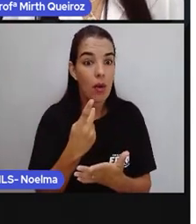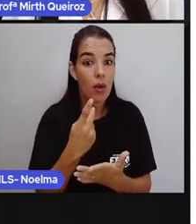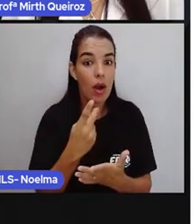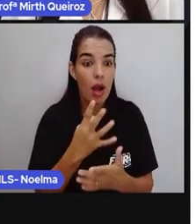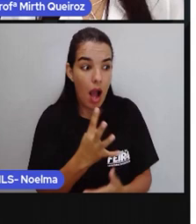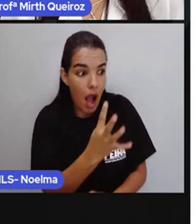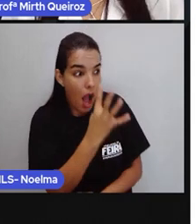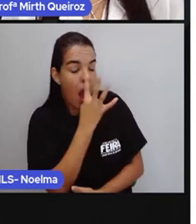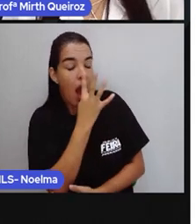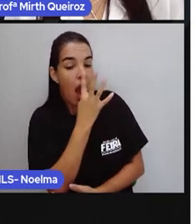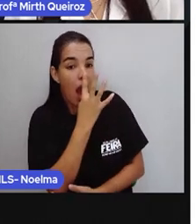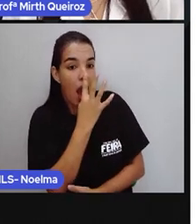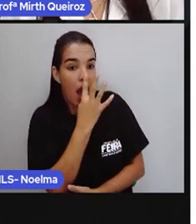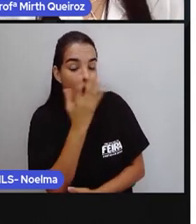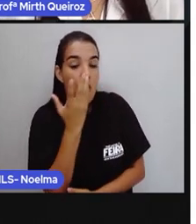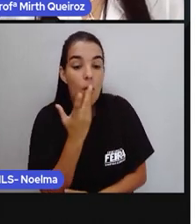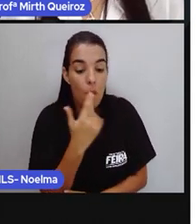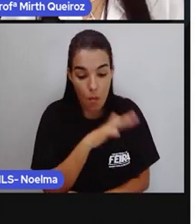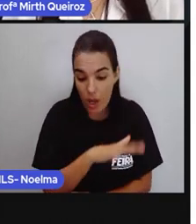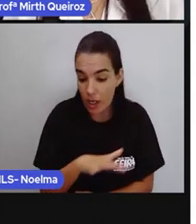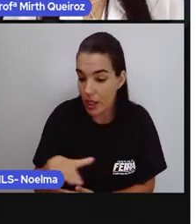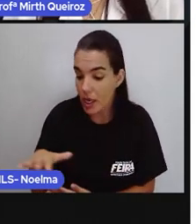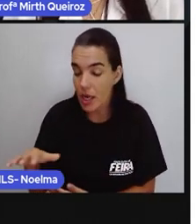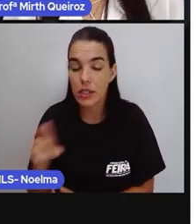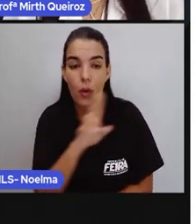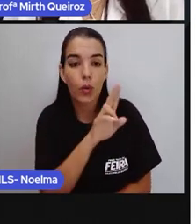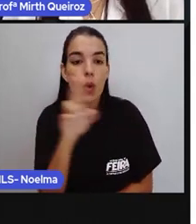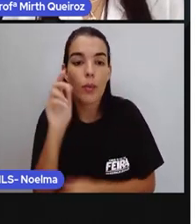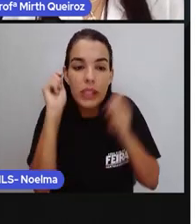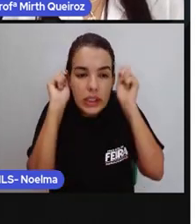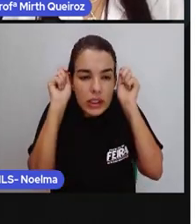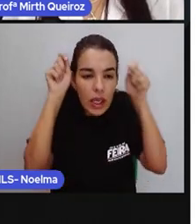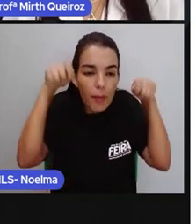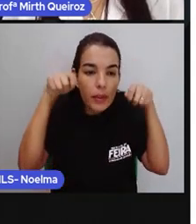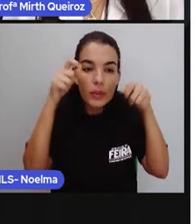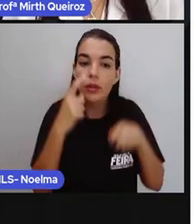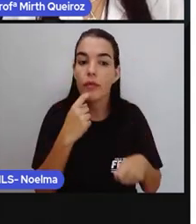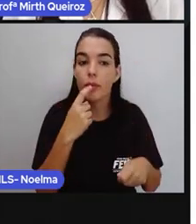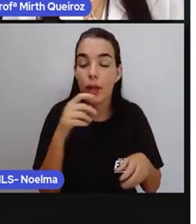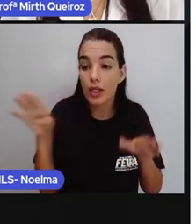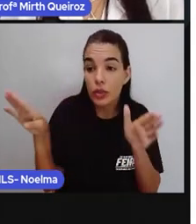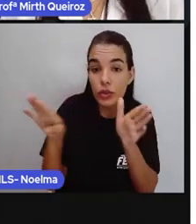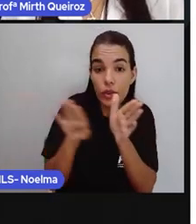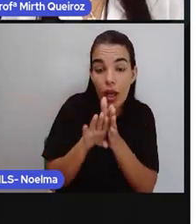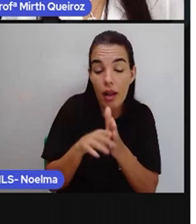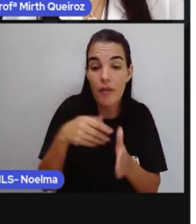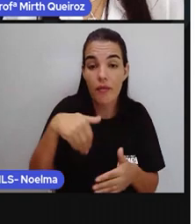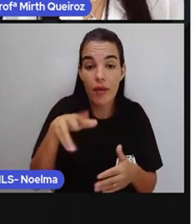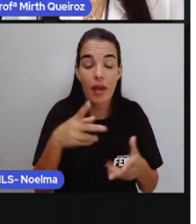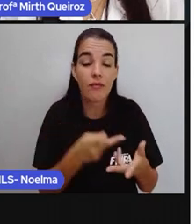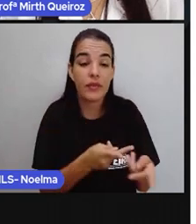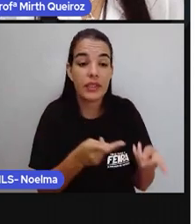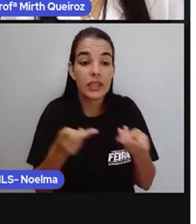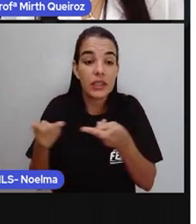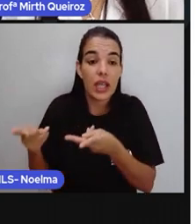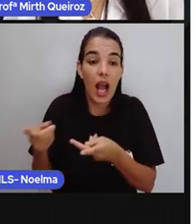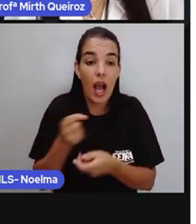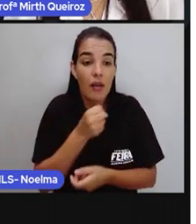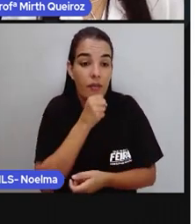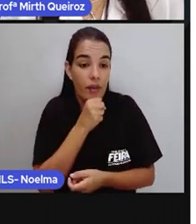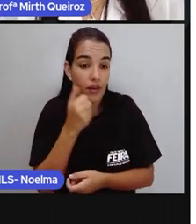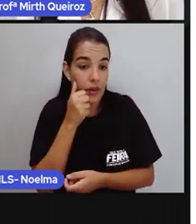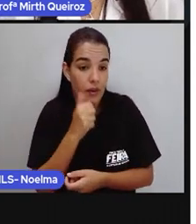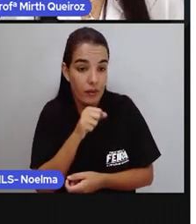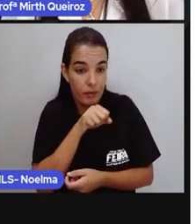Uma criança, conhecida como Chapeuzinho Vermelho, estava indo visitar sua avó quando foi